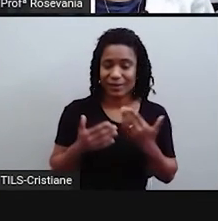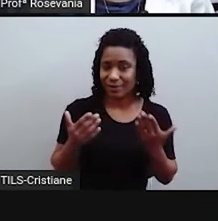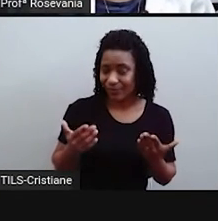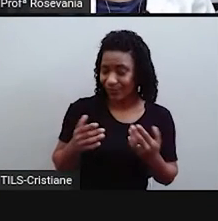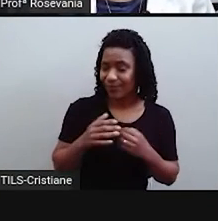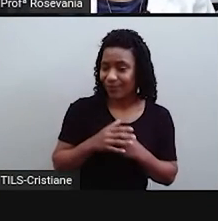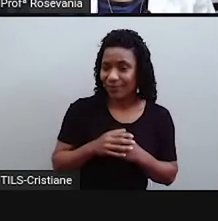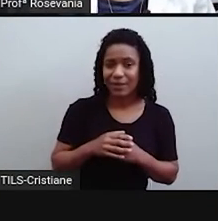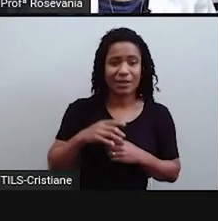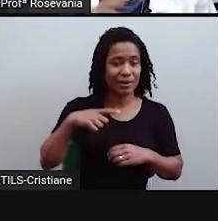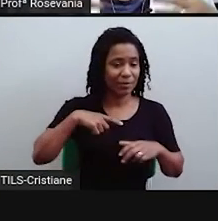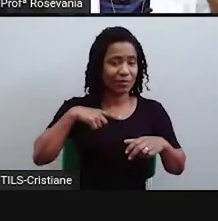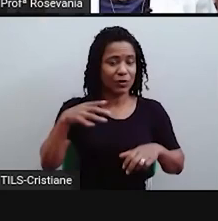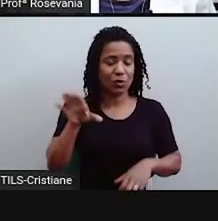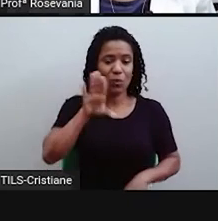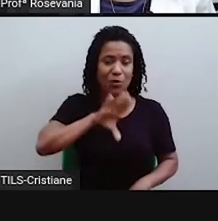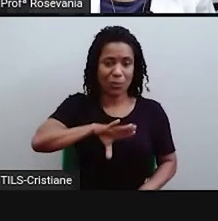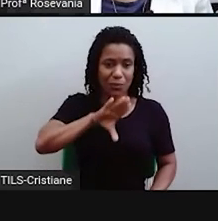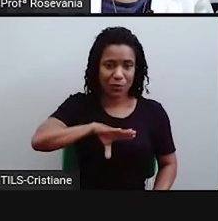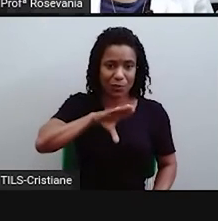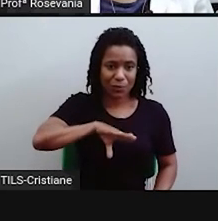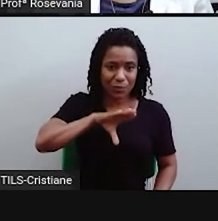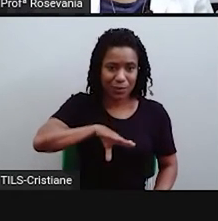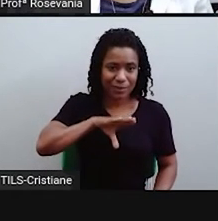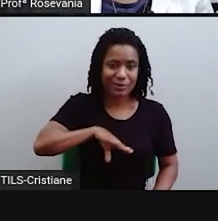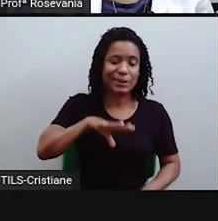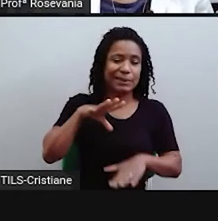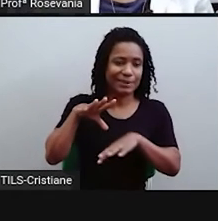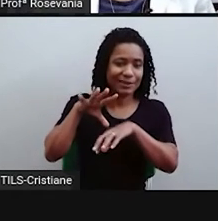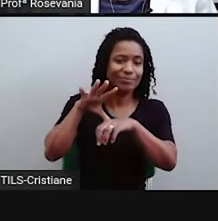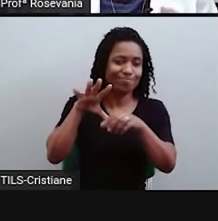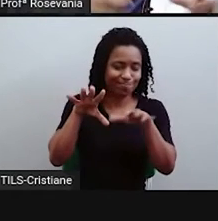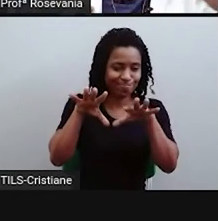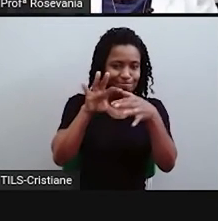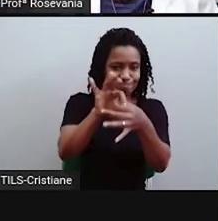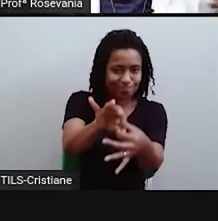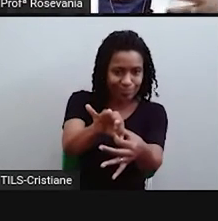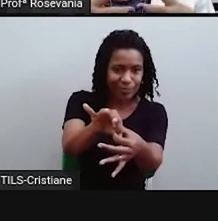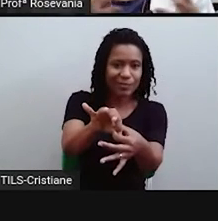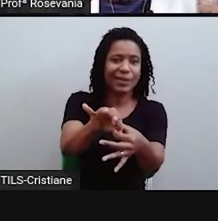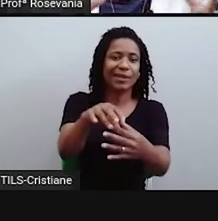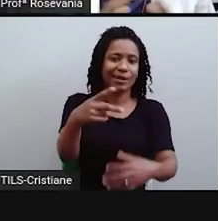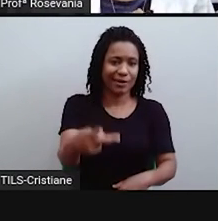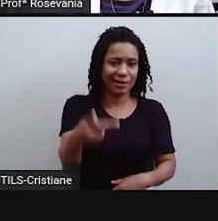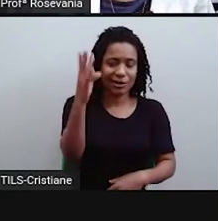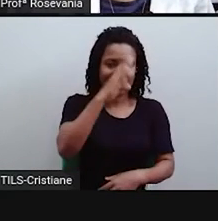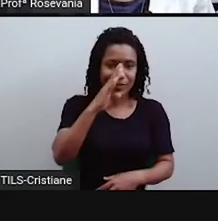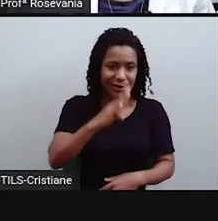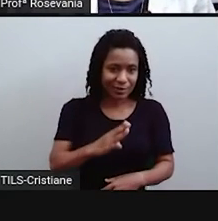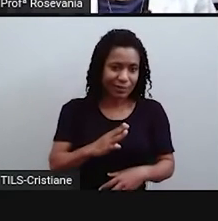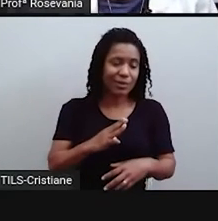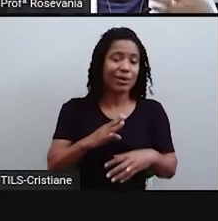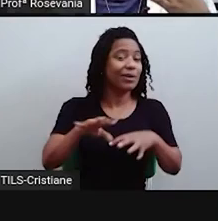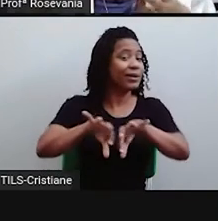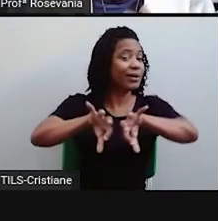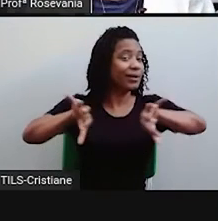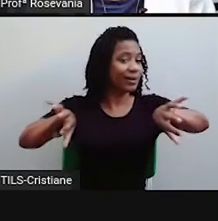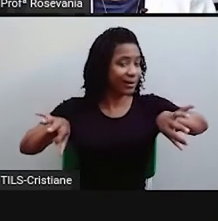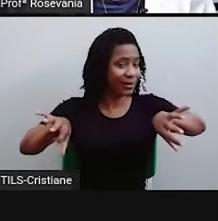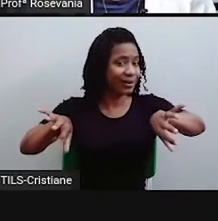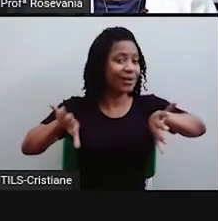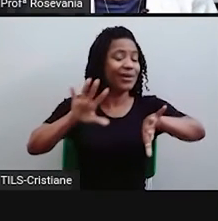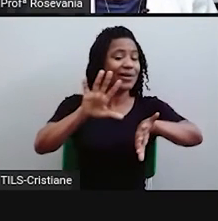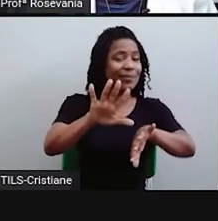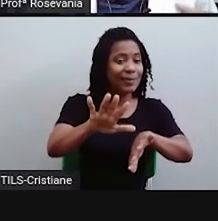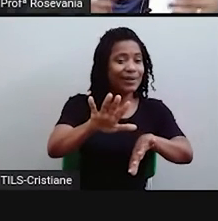processo de colonização, que é um aspecto histórico que está ali. E a população que é bastante parecida. Quando a gente